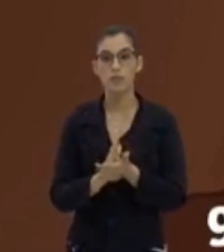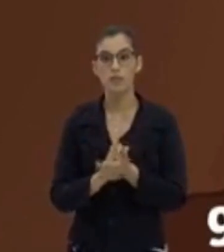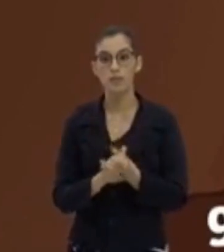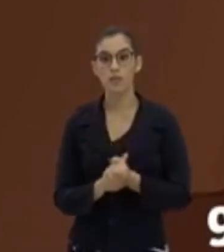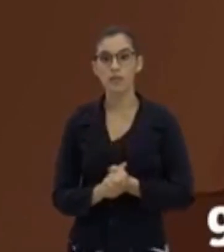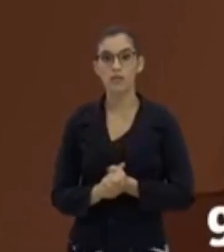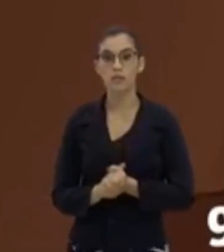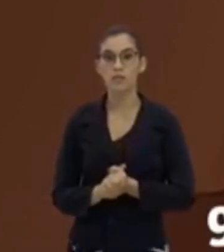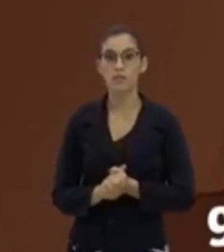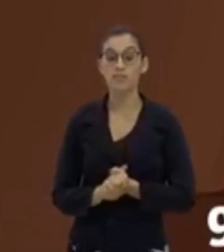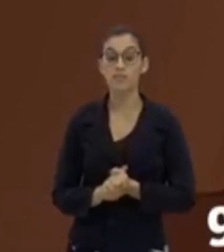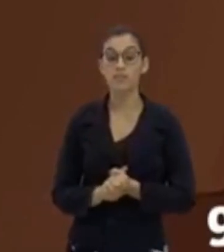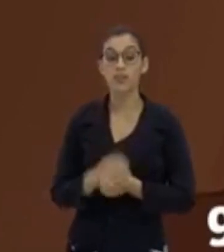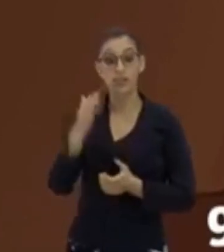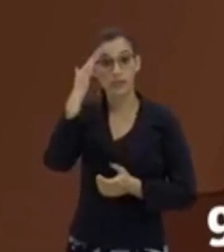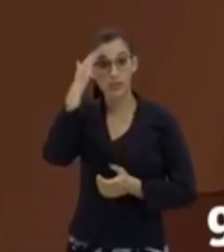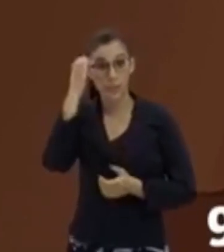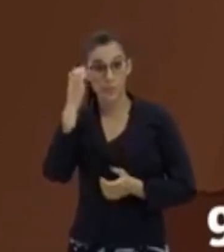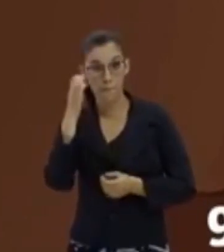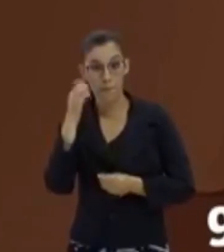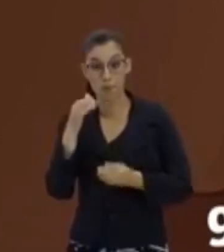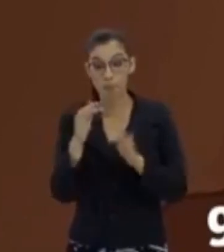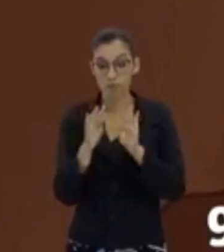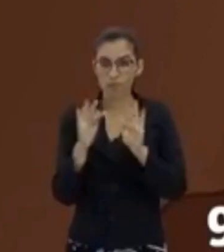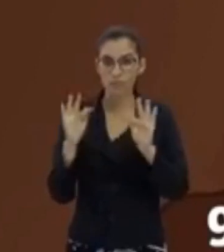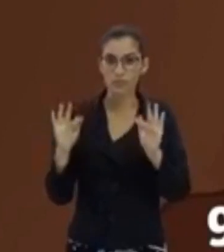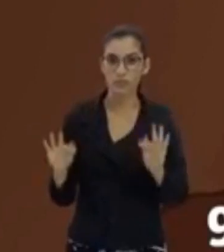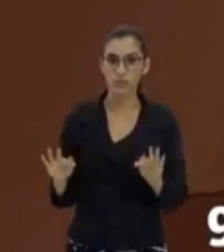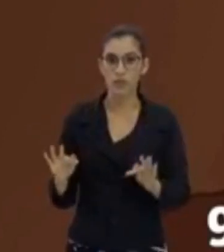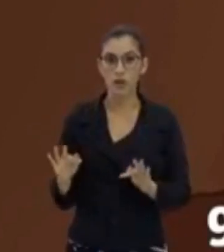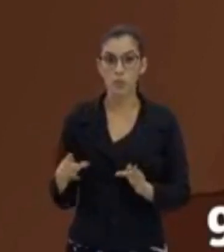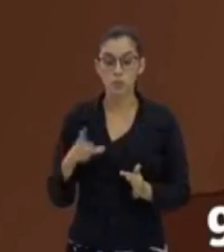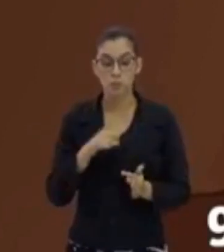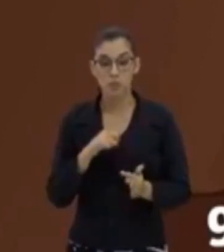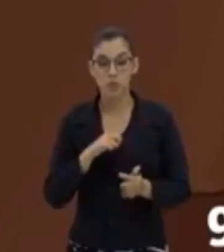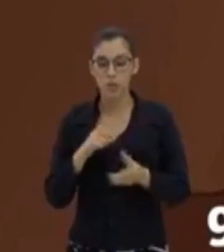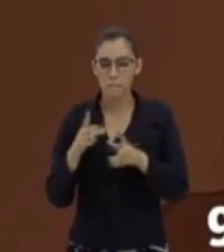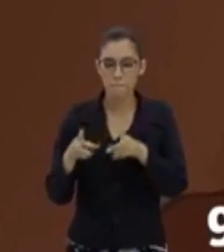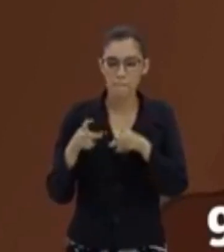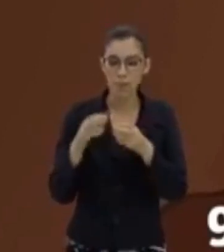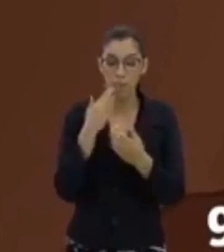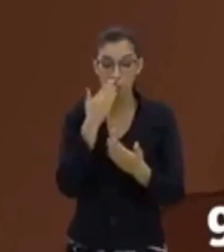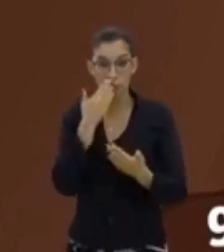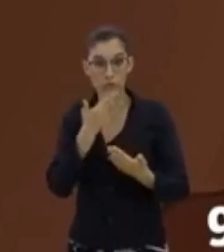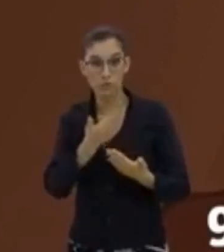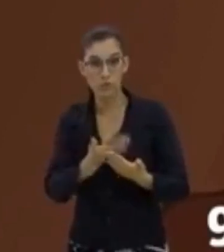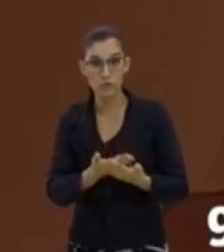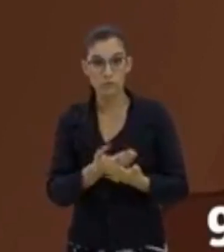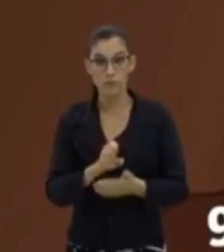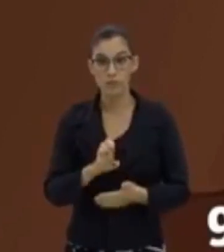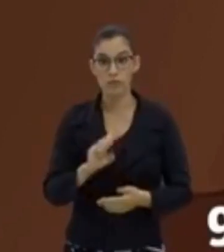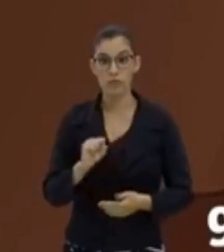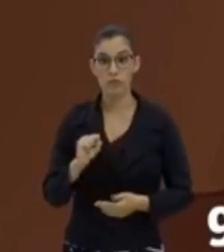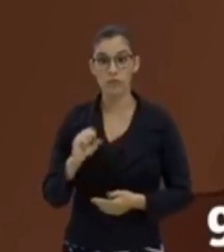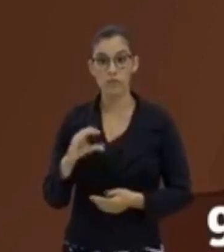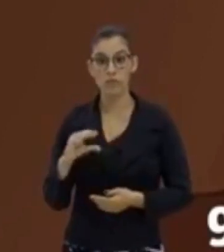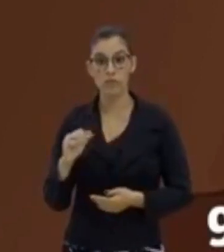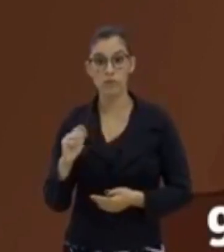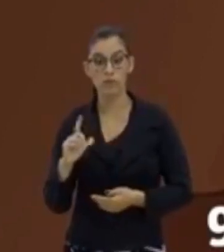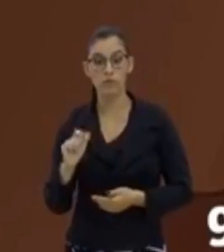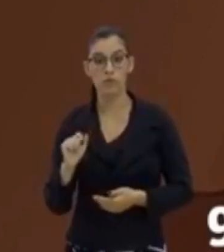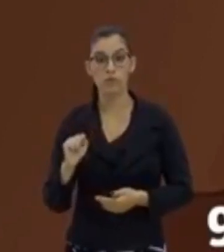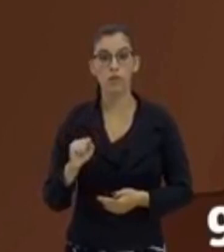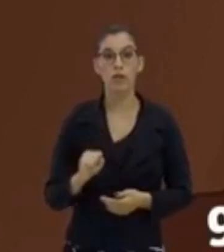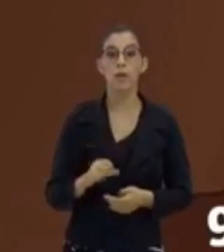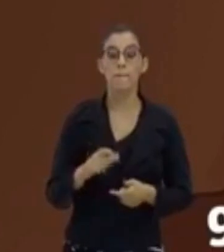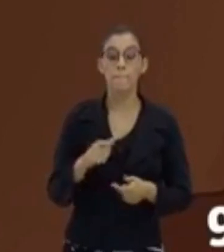Sabendo a fórmula, eu tenho que identificar os tipos de escalas que você pode encontrar em um mapa.